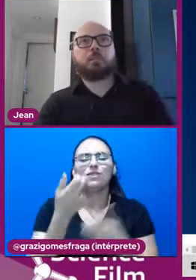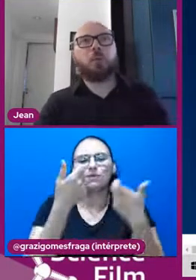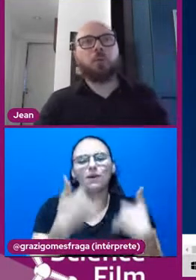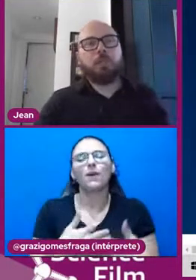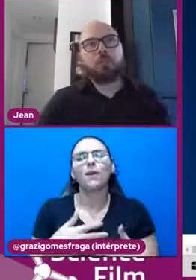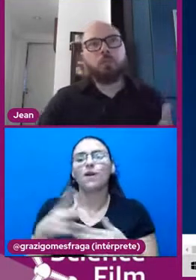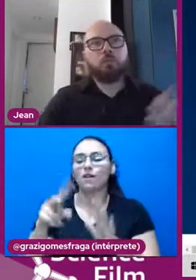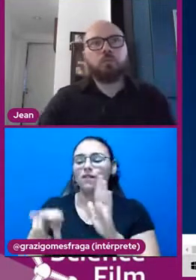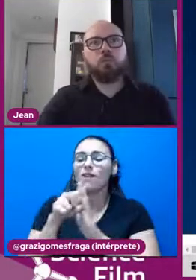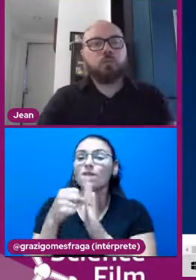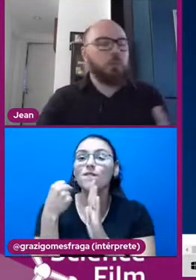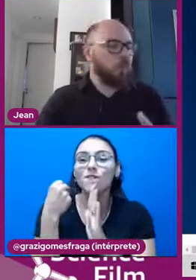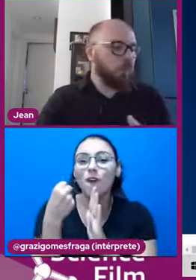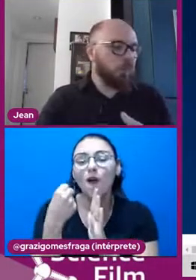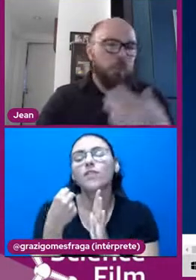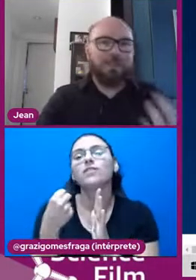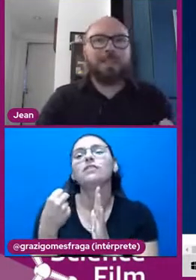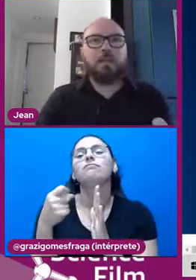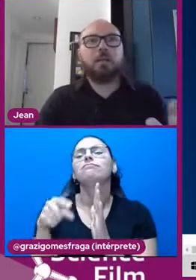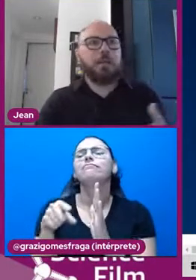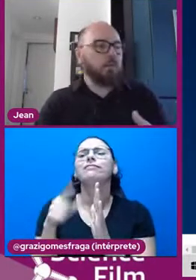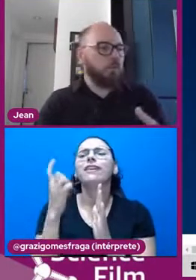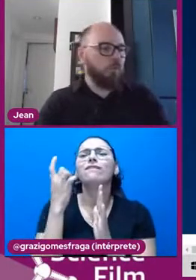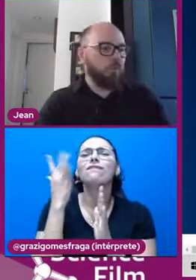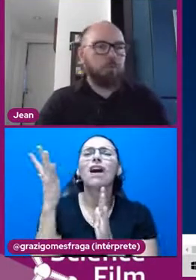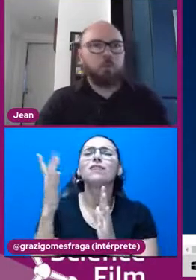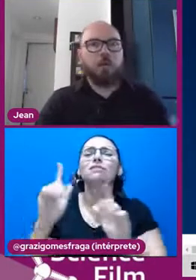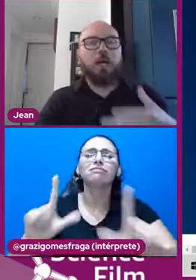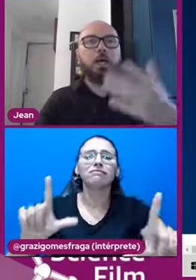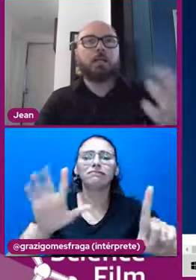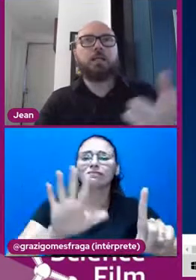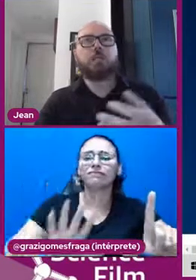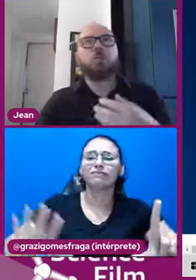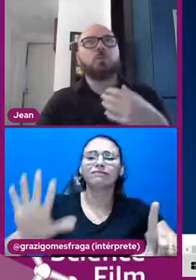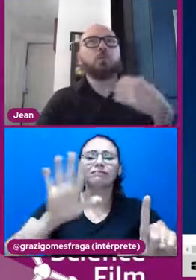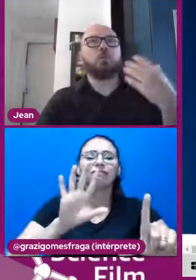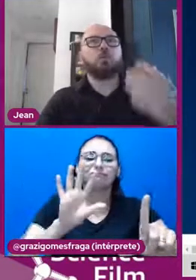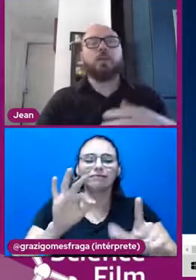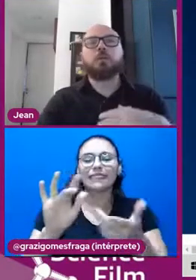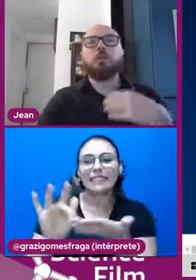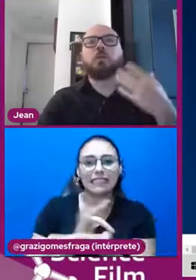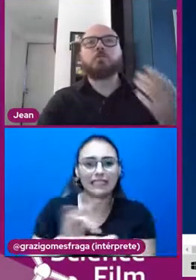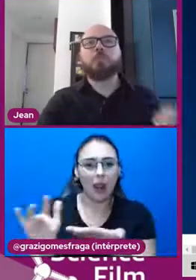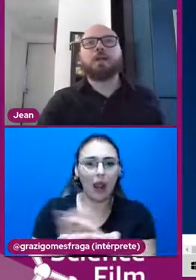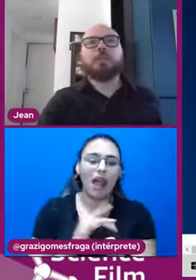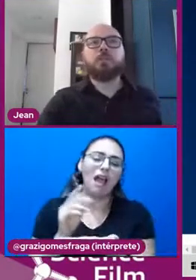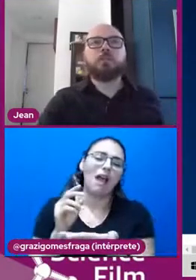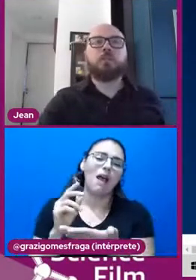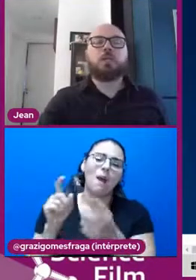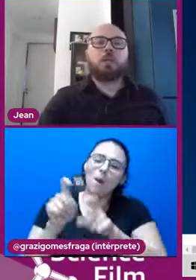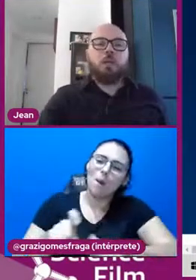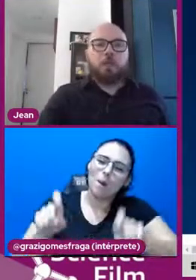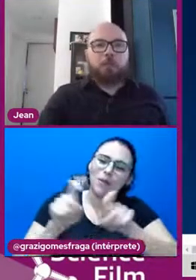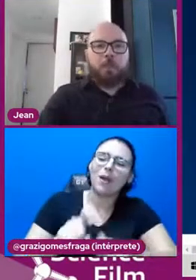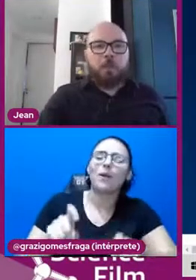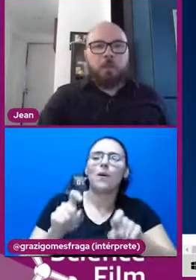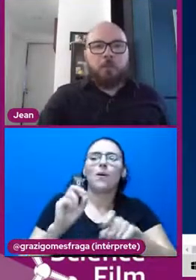na ponta do seu... da sua tela, né? No seu celular, no seu computador, no seu tablet.